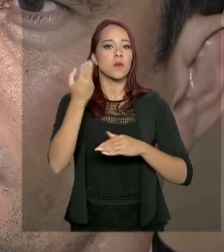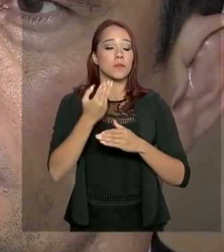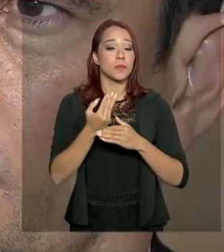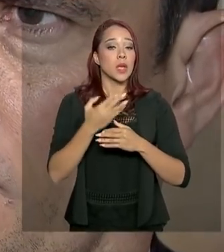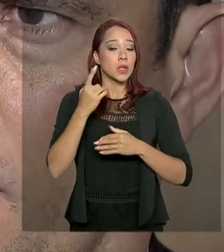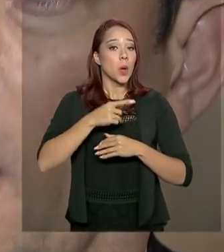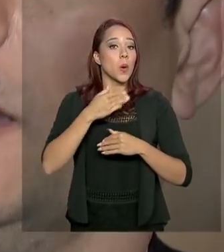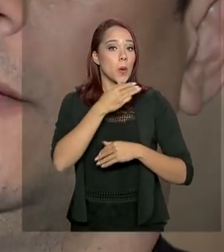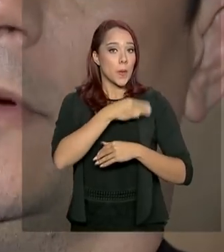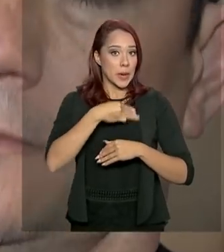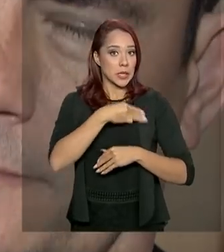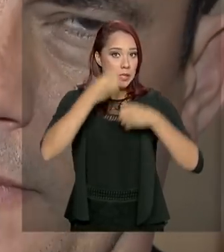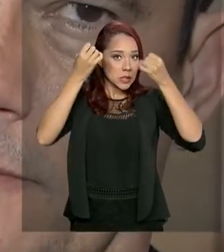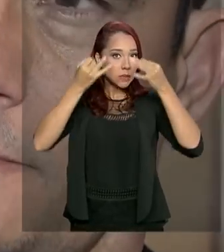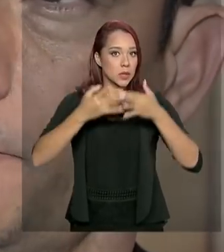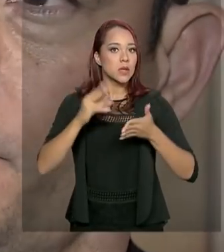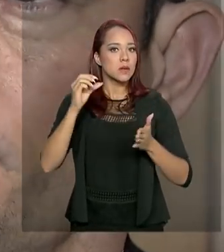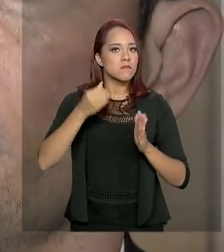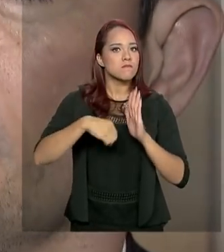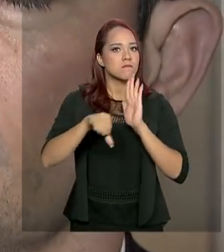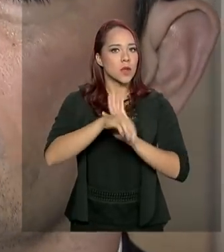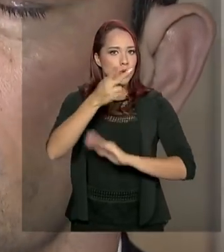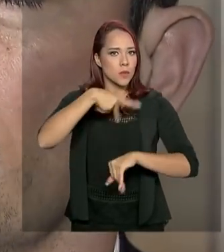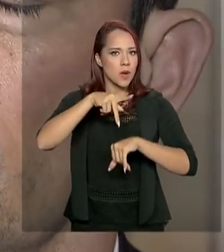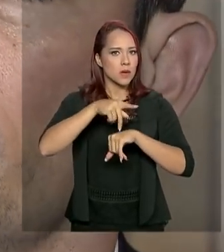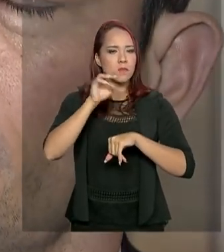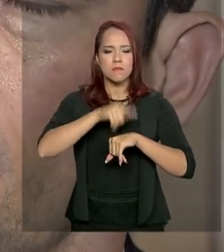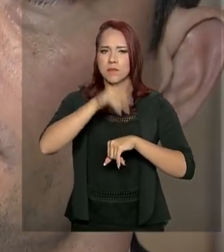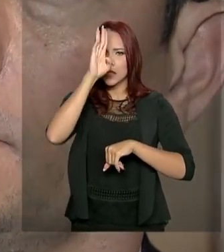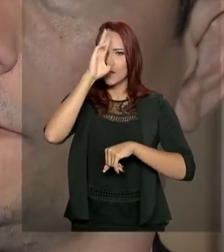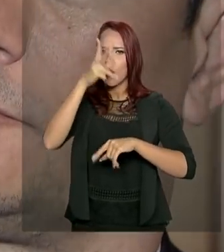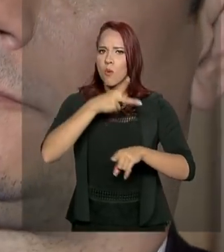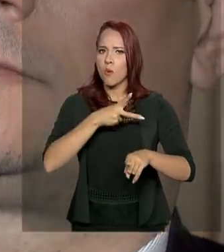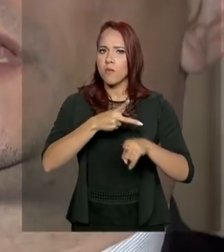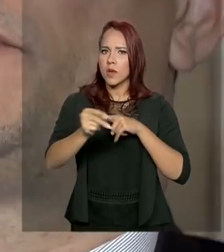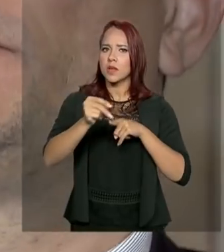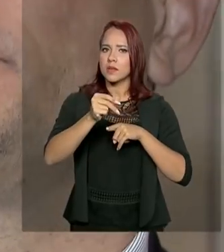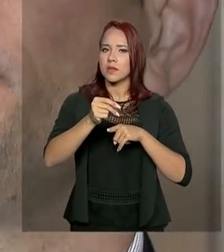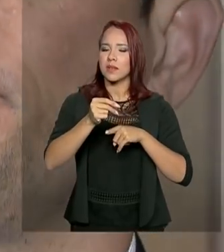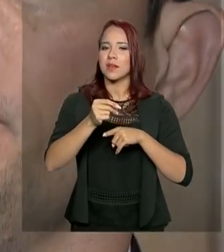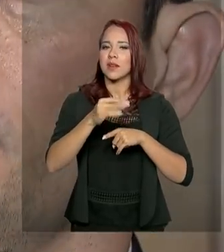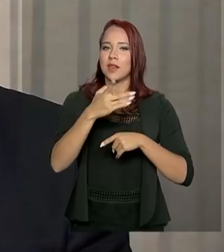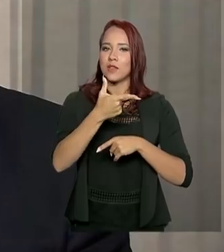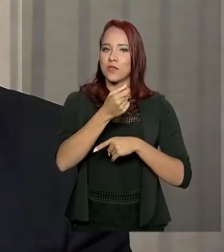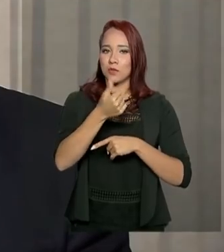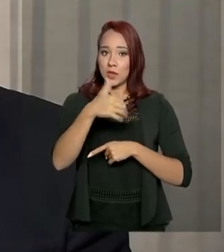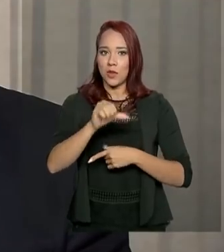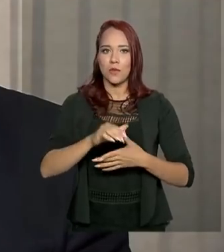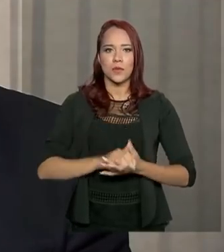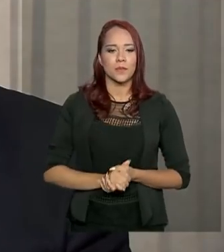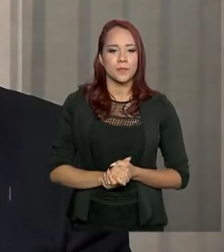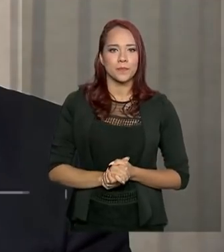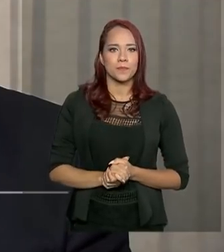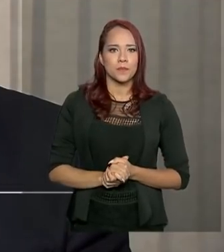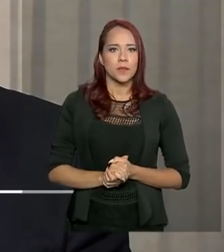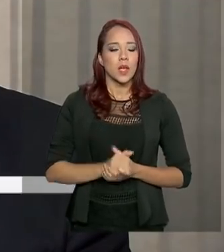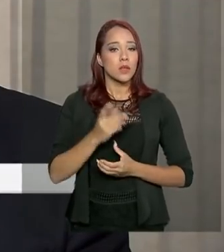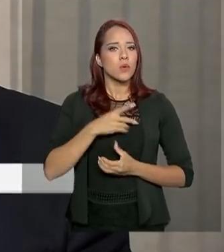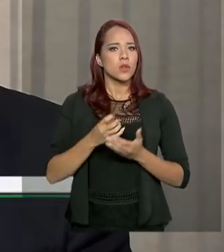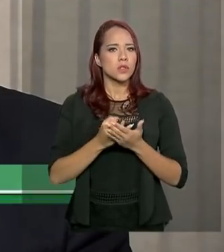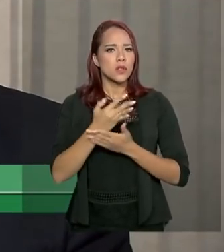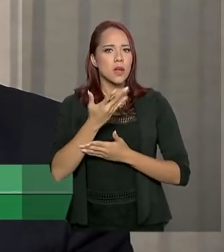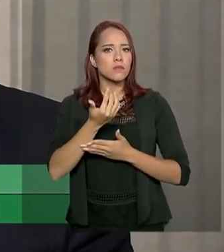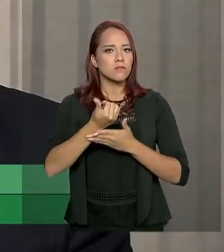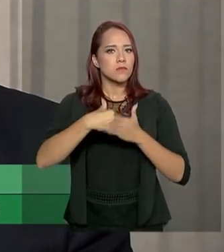criminalidade no país é uma das principais conquistas da pasta em 2019. Boa parte da criminalidade